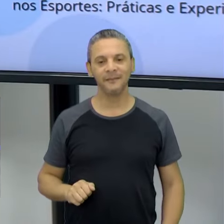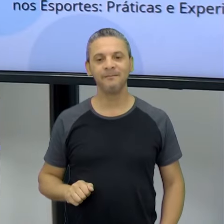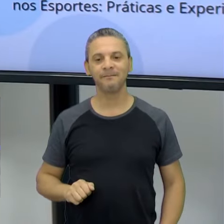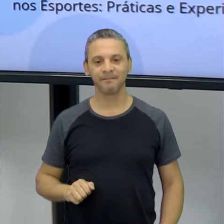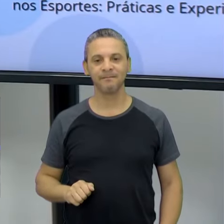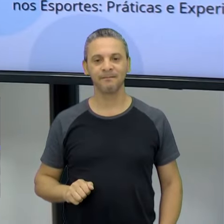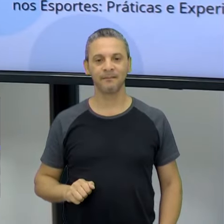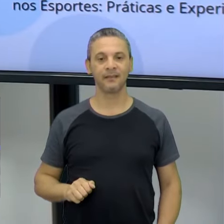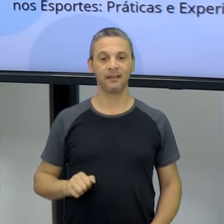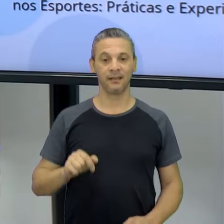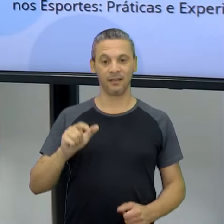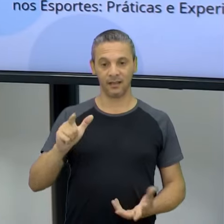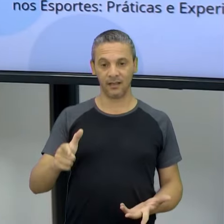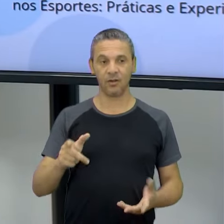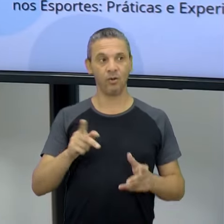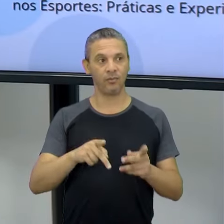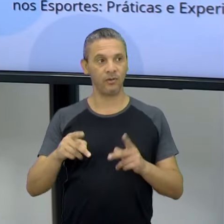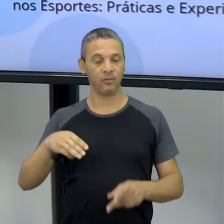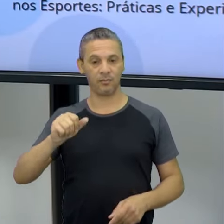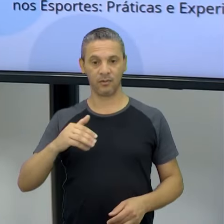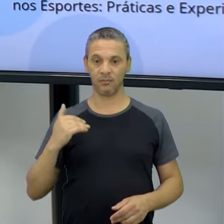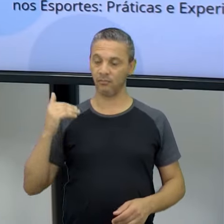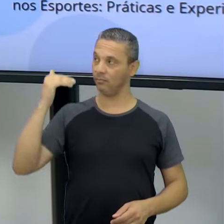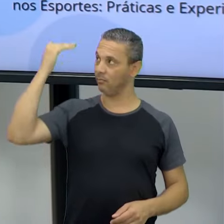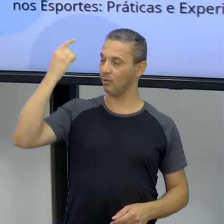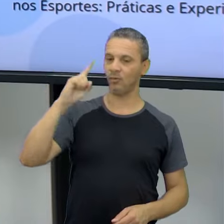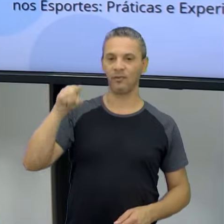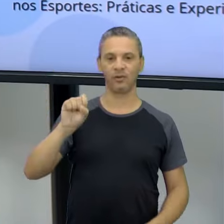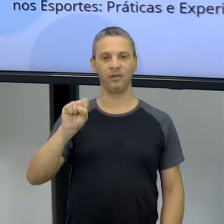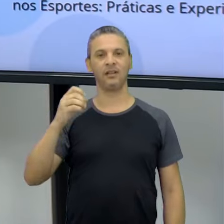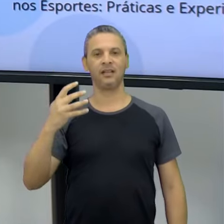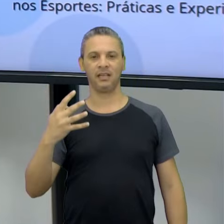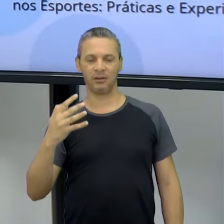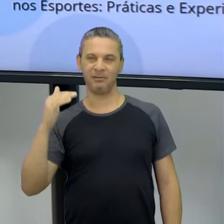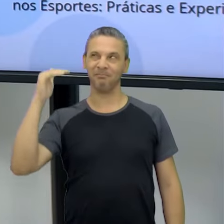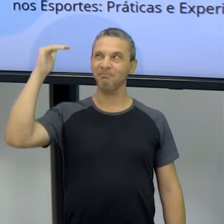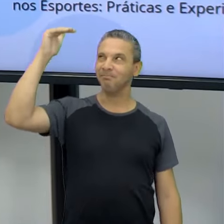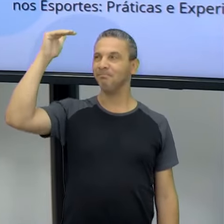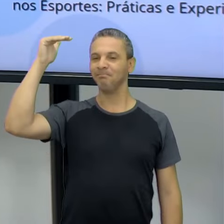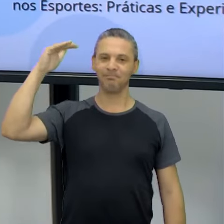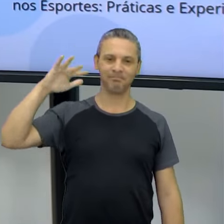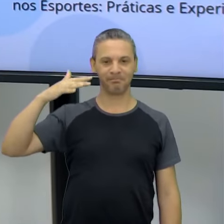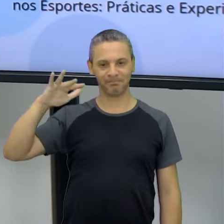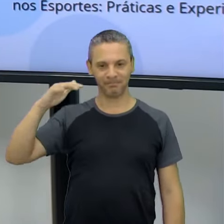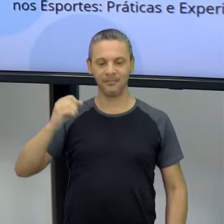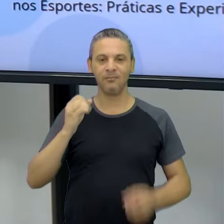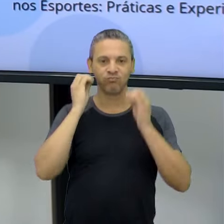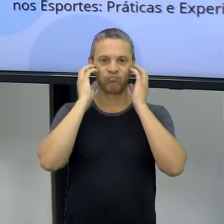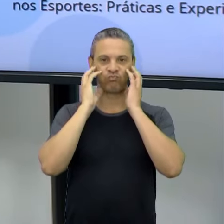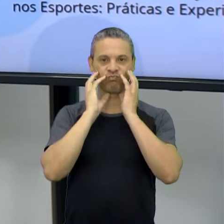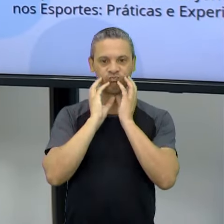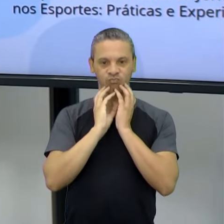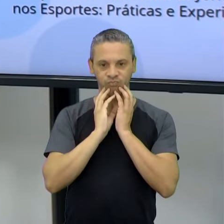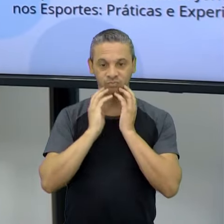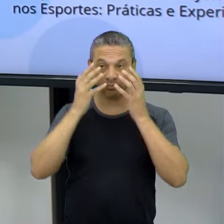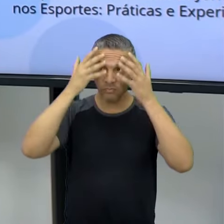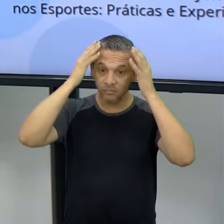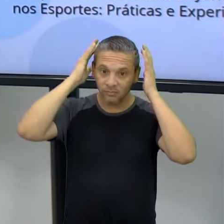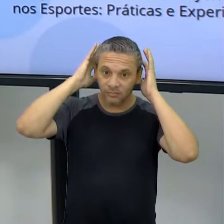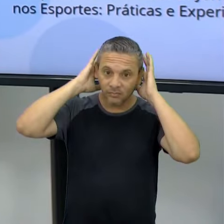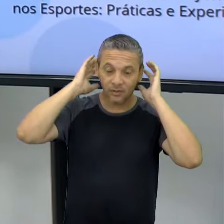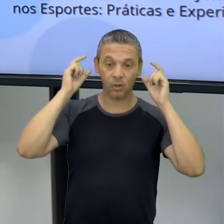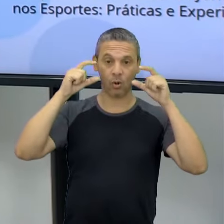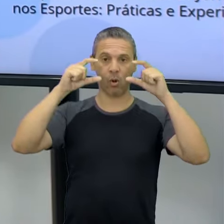vamos lá. Mauro, olha, sou o professor. Eu tenho 1,84m, alto, né? Estou usando barba, cabelo bem curtinho,